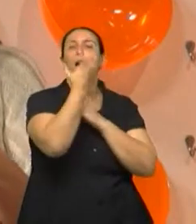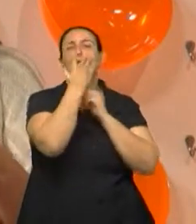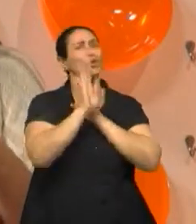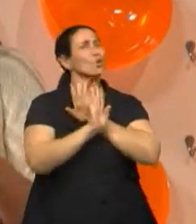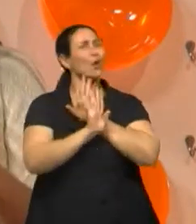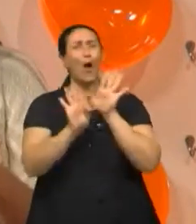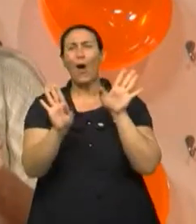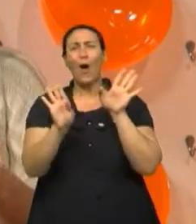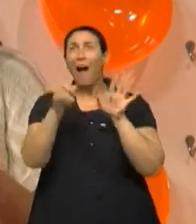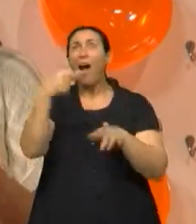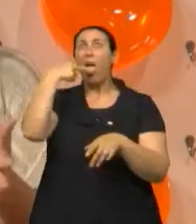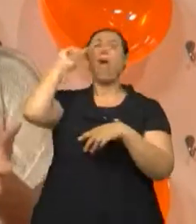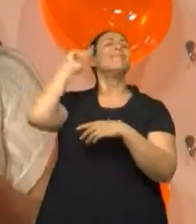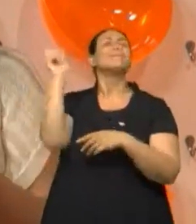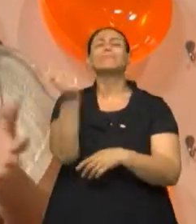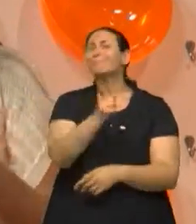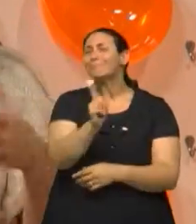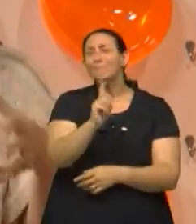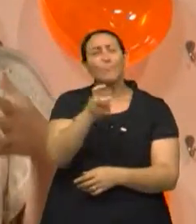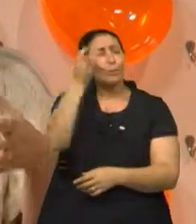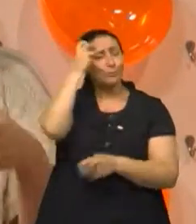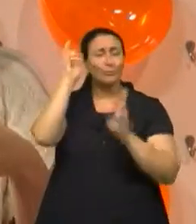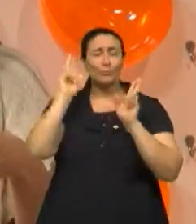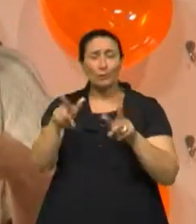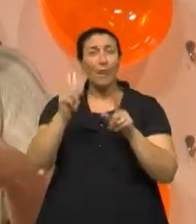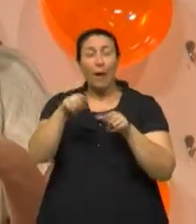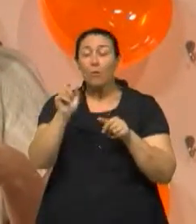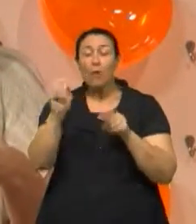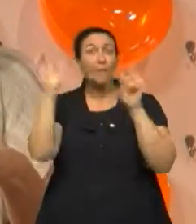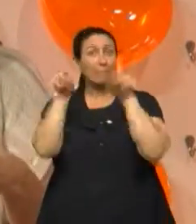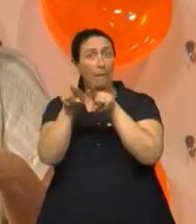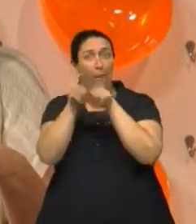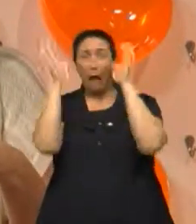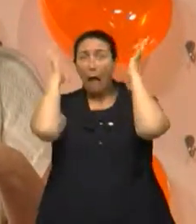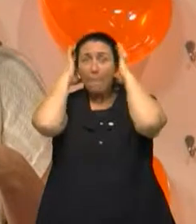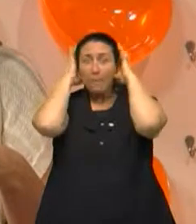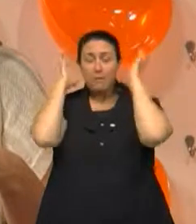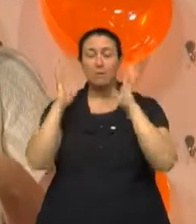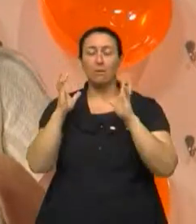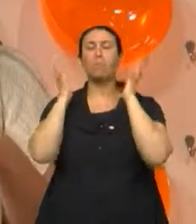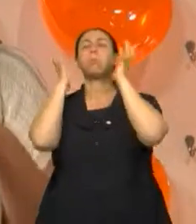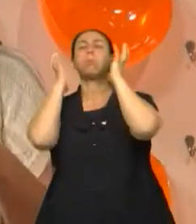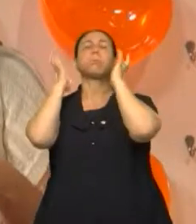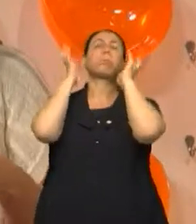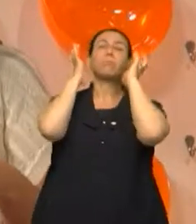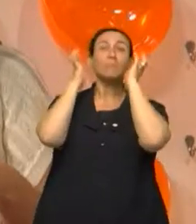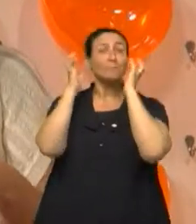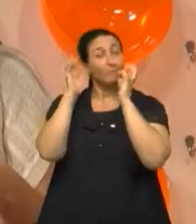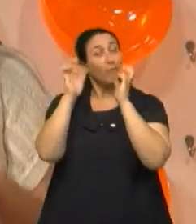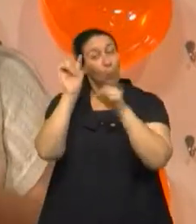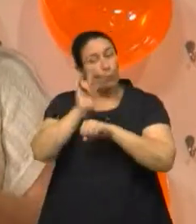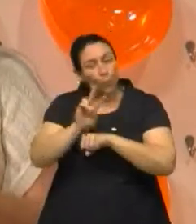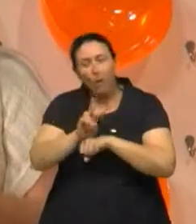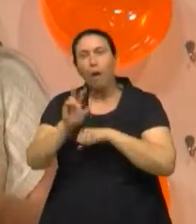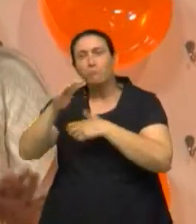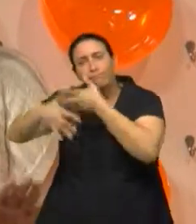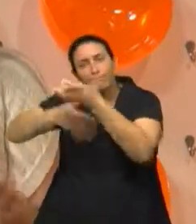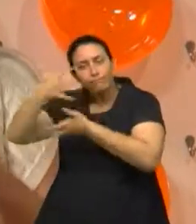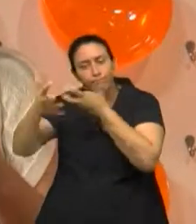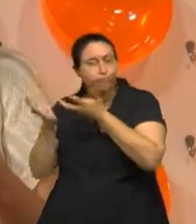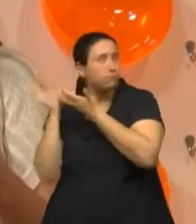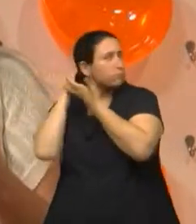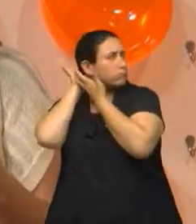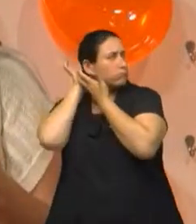né? Com a proteção da cabeça para que as batidas durante os tremores ali da convulsão seja adotada, isso é